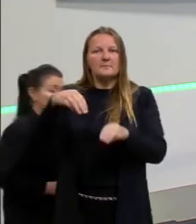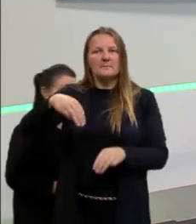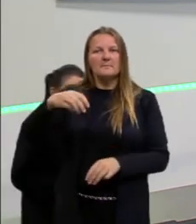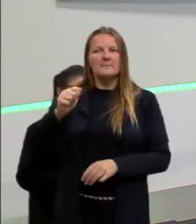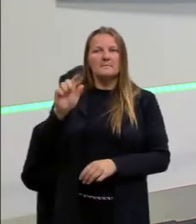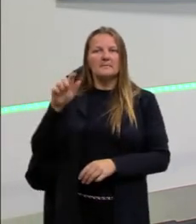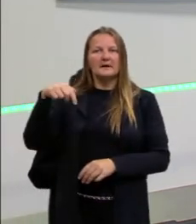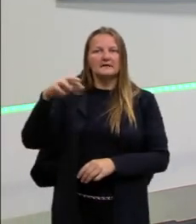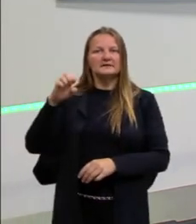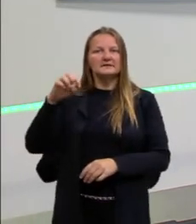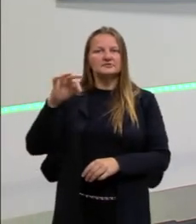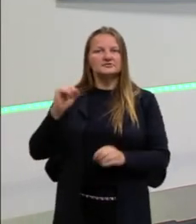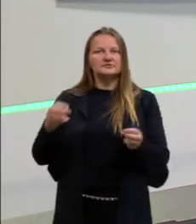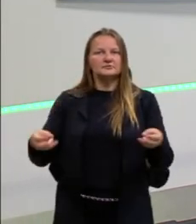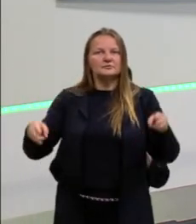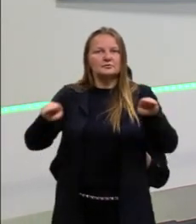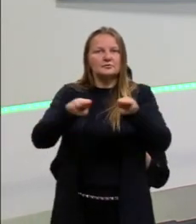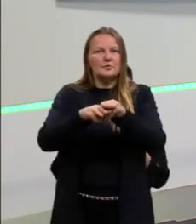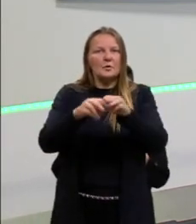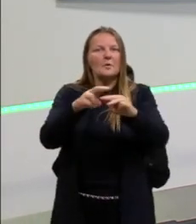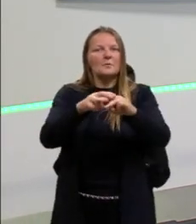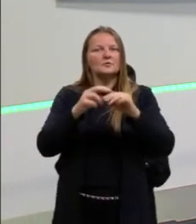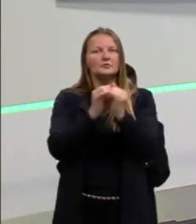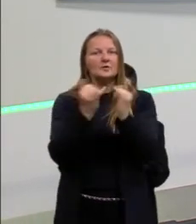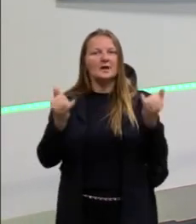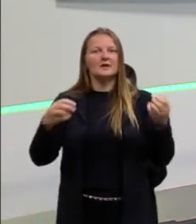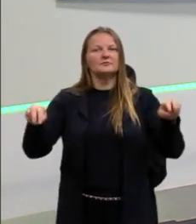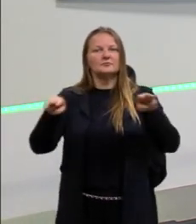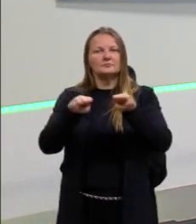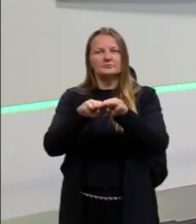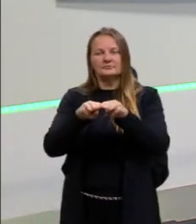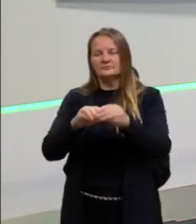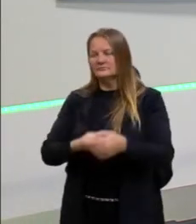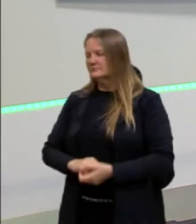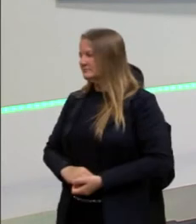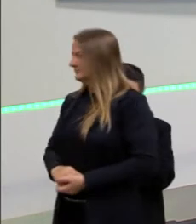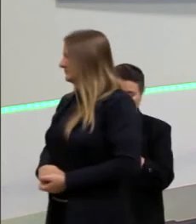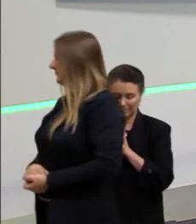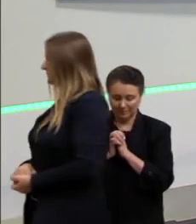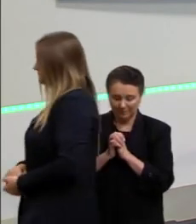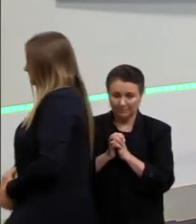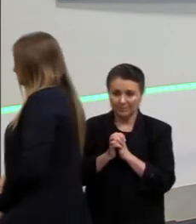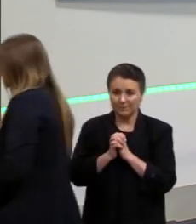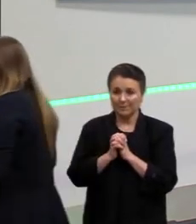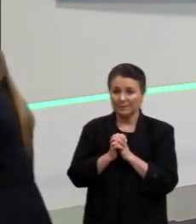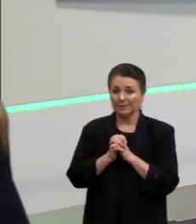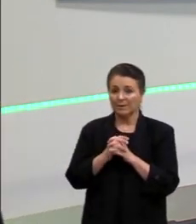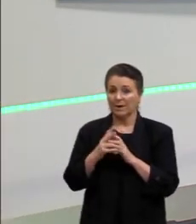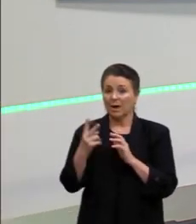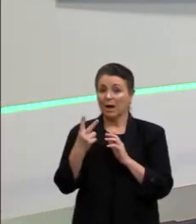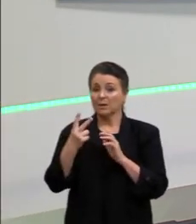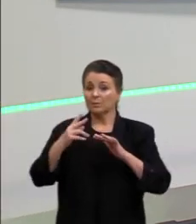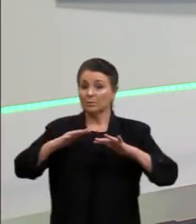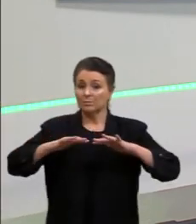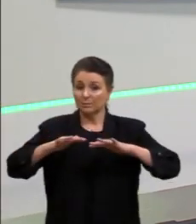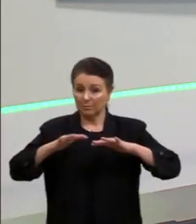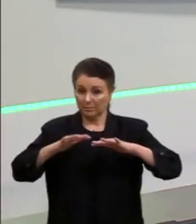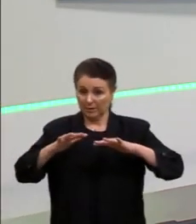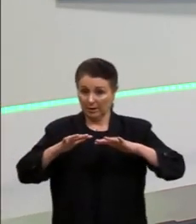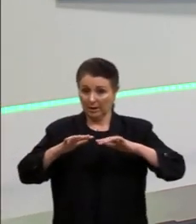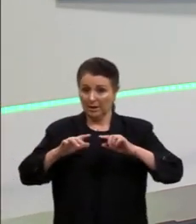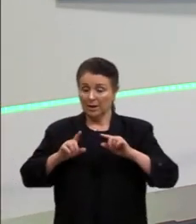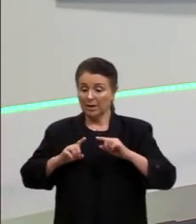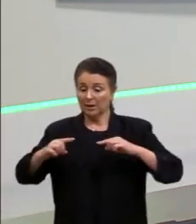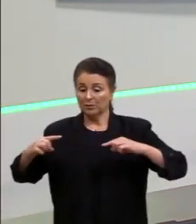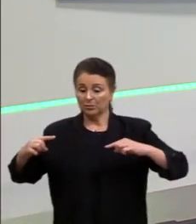do magnetismo. Por isso que ela é eletromagnética. E, geralmente, uma delas vão vibrar em direções diferentes. A gente vai ter,